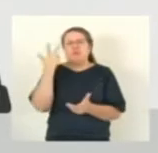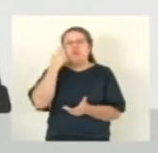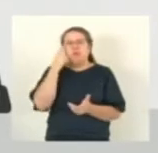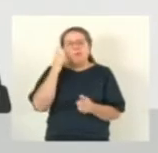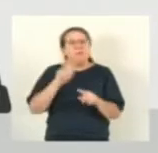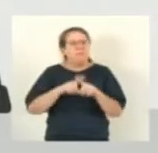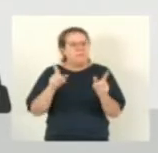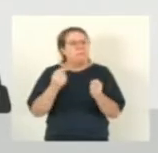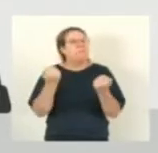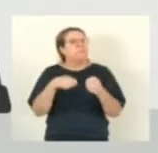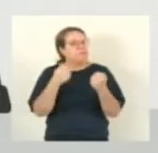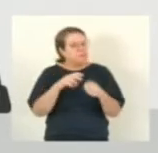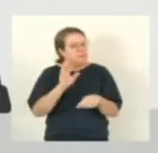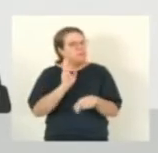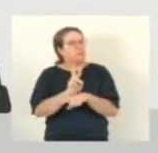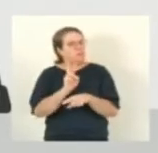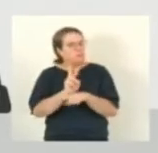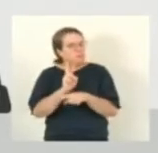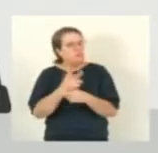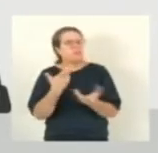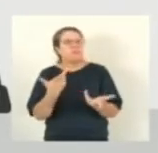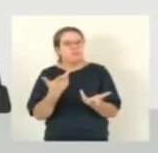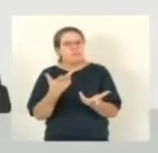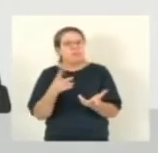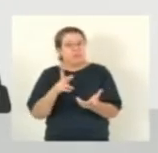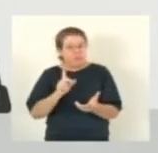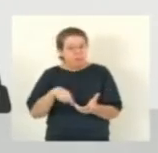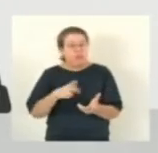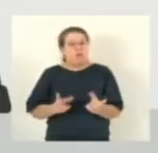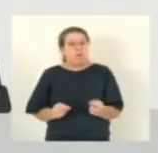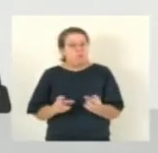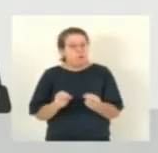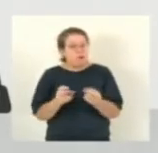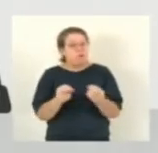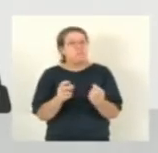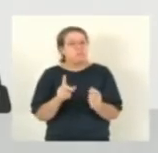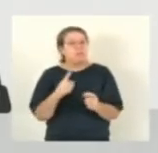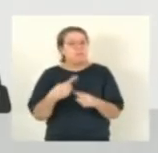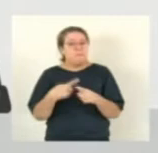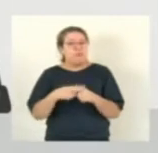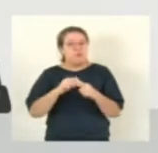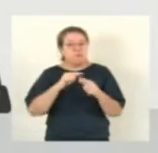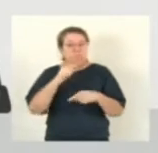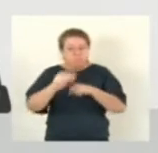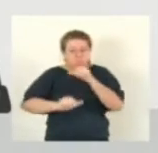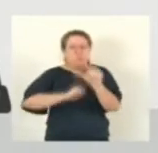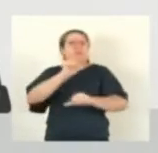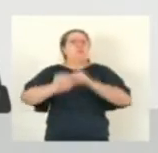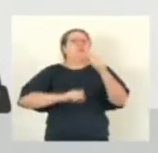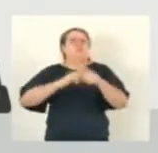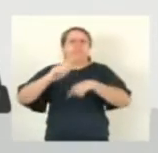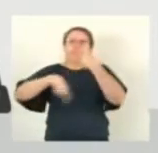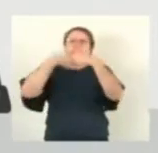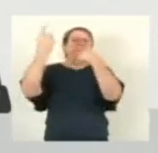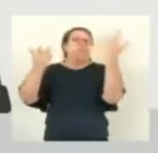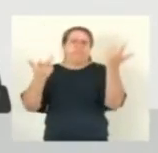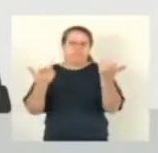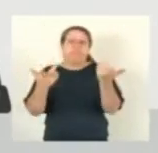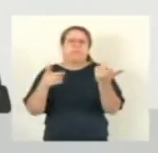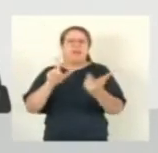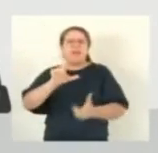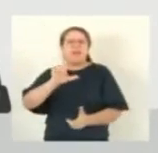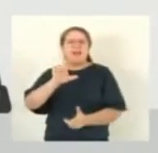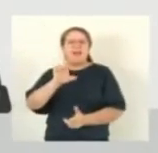A policitemia vera é um câncer, uma doença grave que pode evoluir para mielofibrose e leucemia aguda.